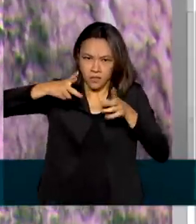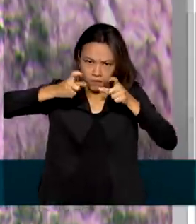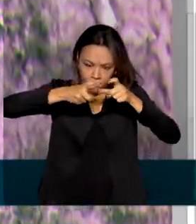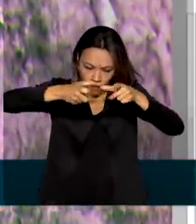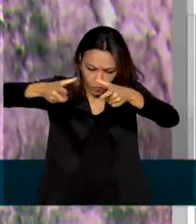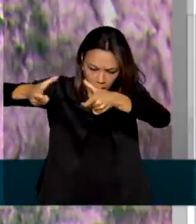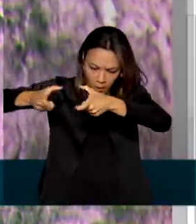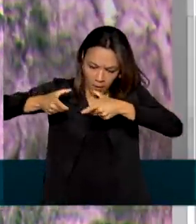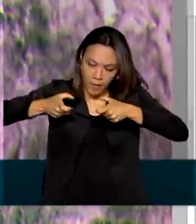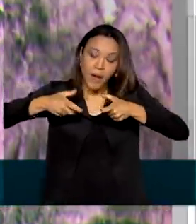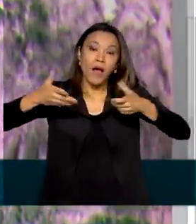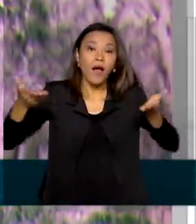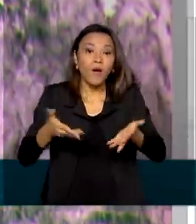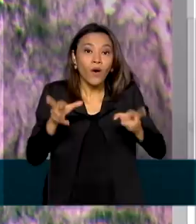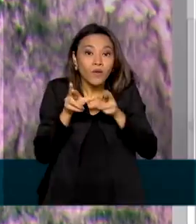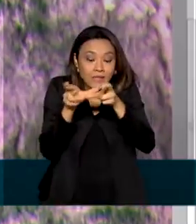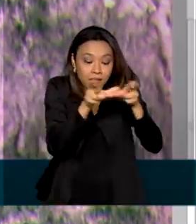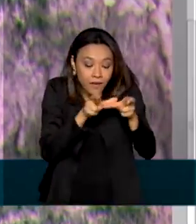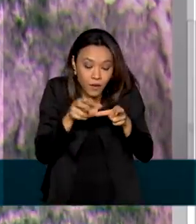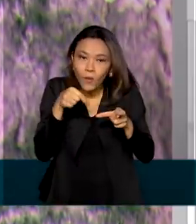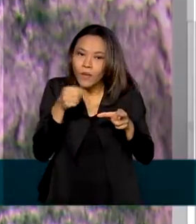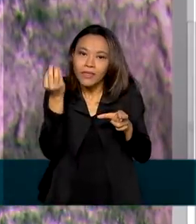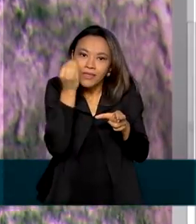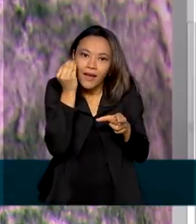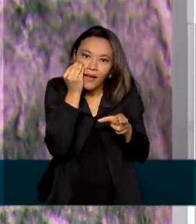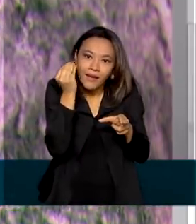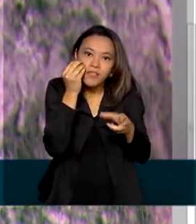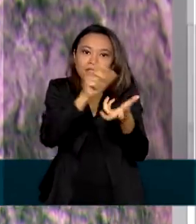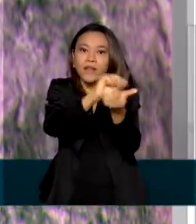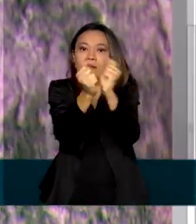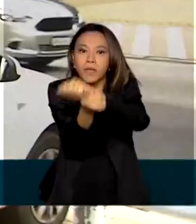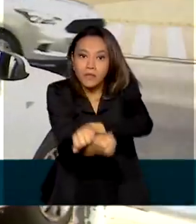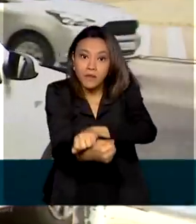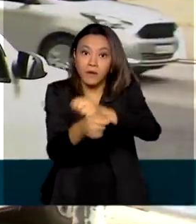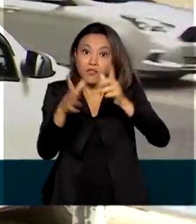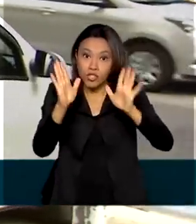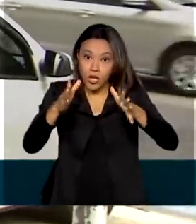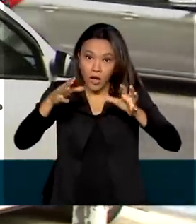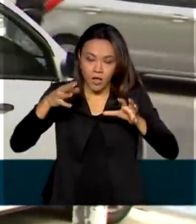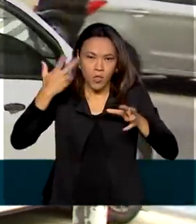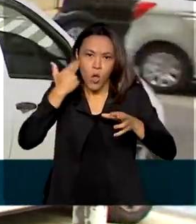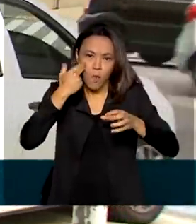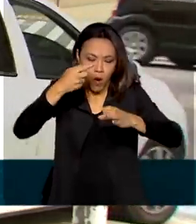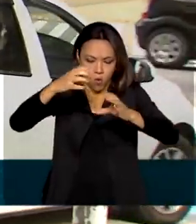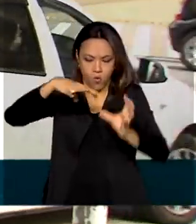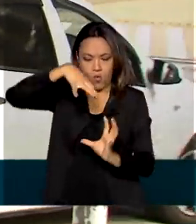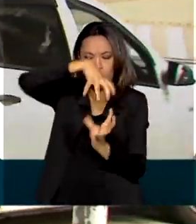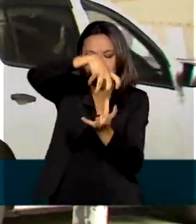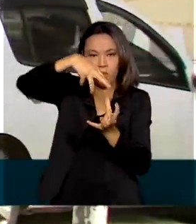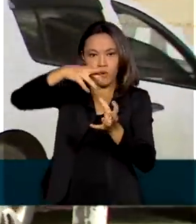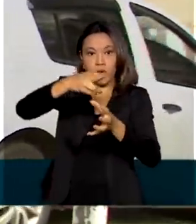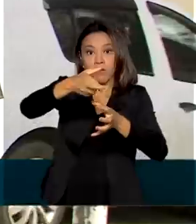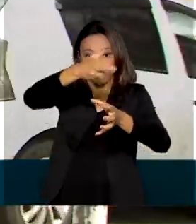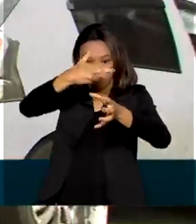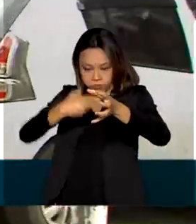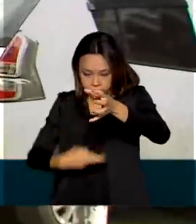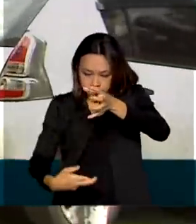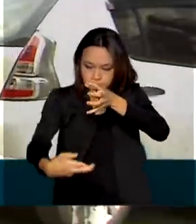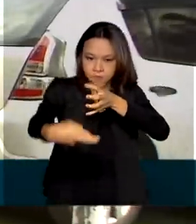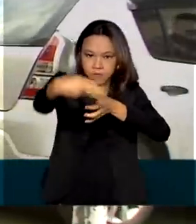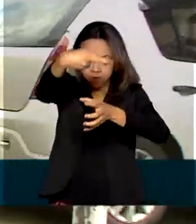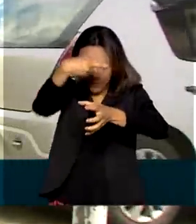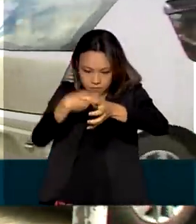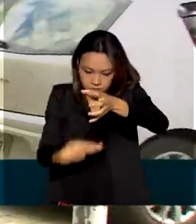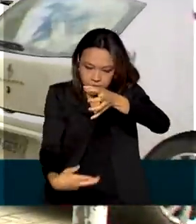o satélite está em fase de testes e adaptação. Quando já estiver em órbita normal, aí sim vai poder passar por todos os